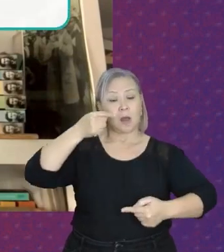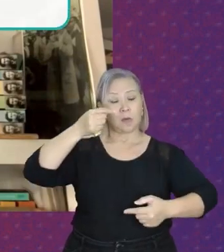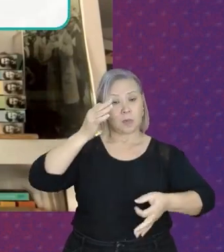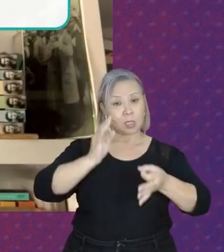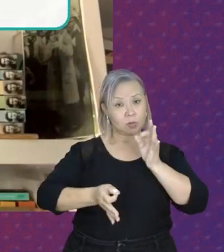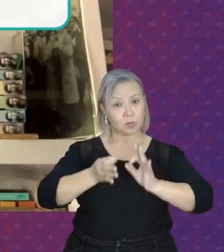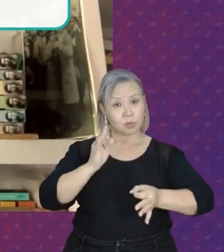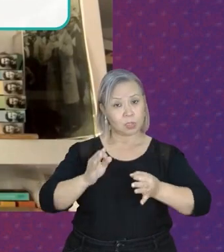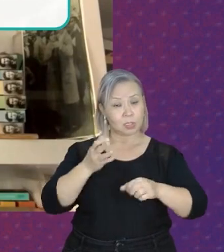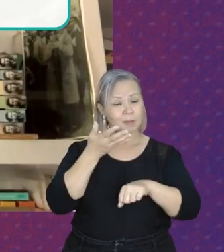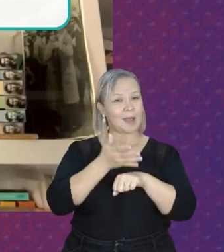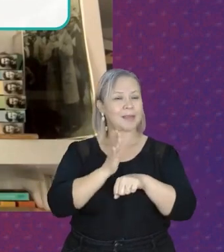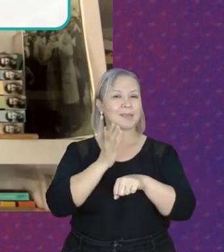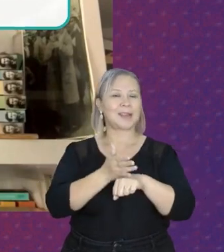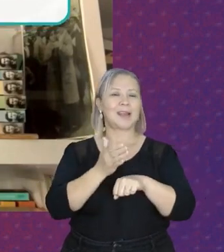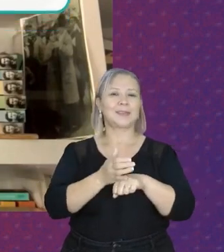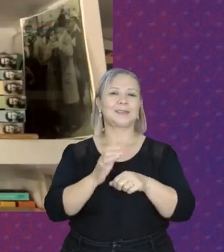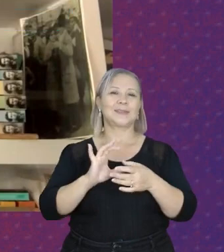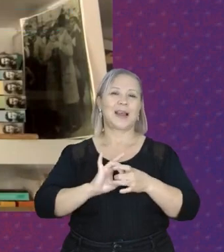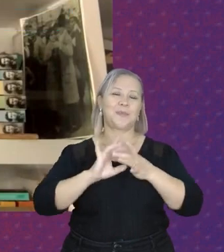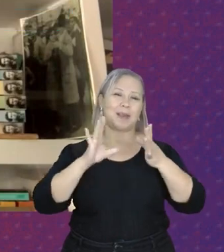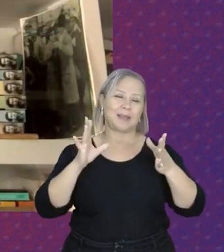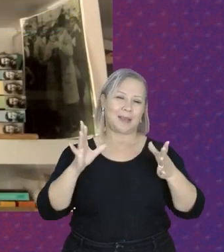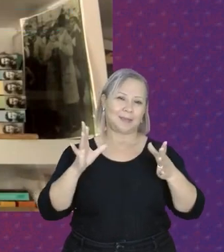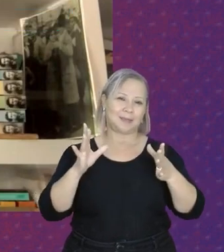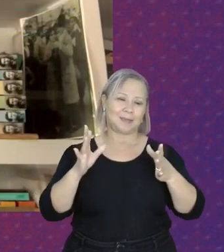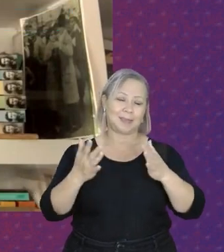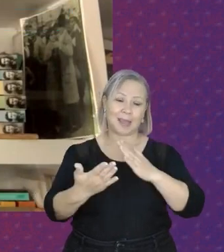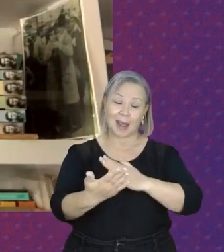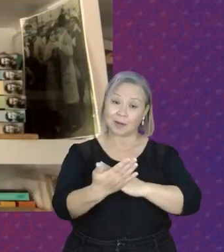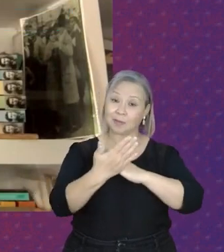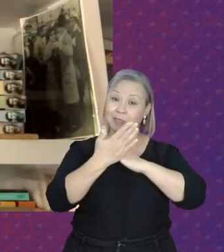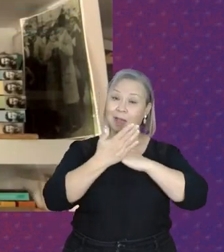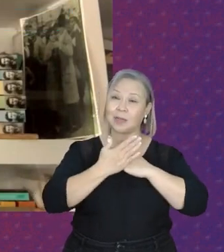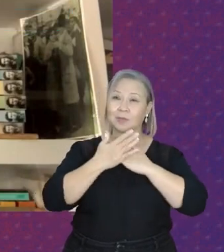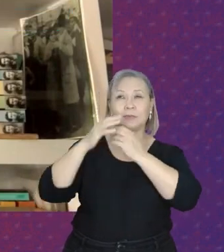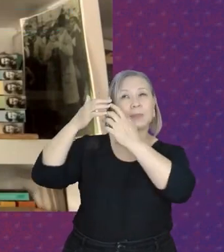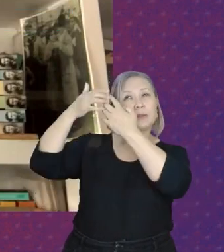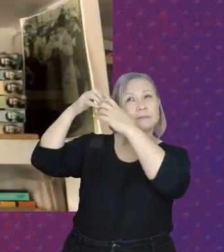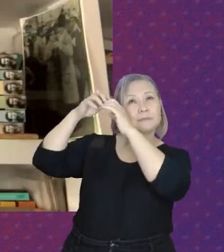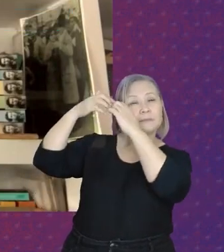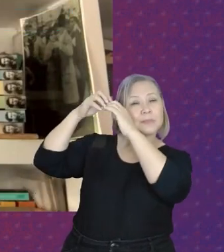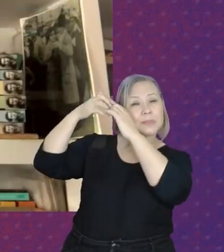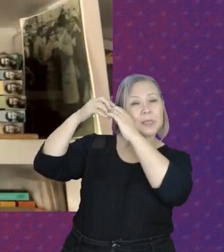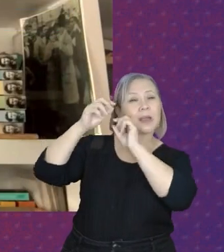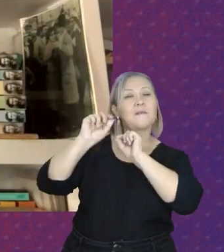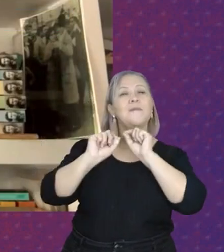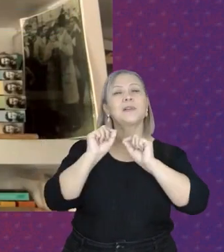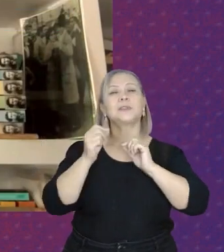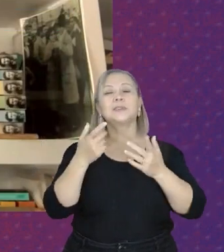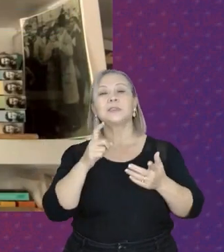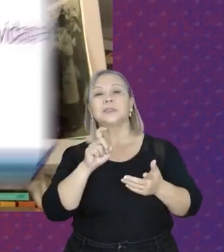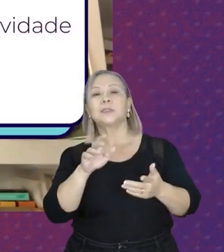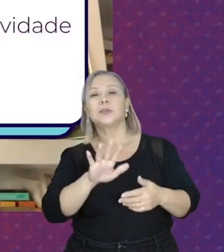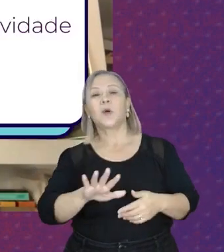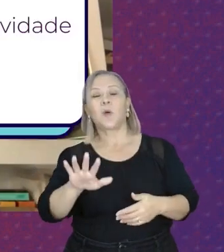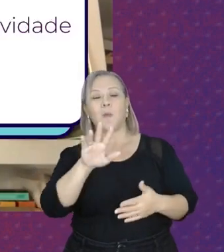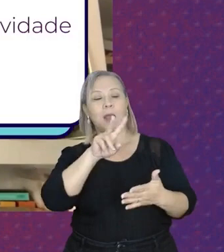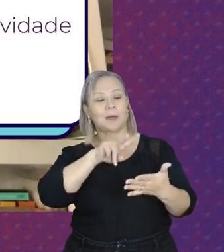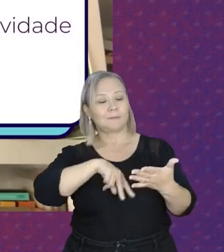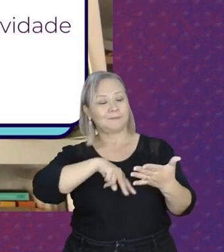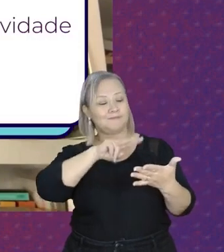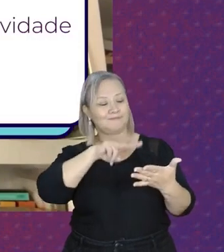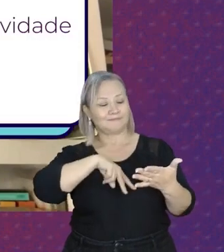liberdade, porque ela nos ajuda a refletir, seja por meio da leitura,